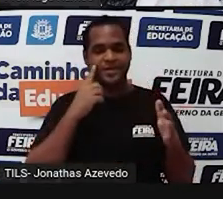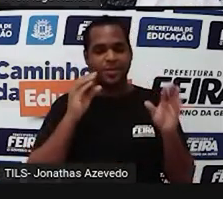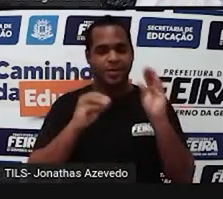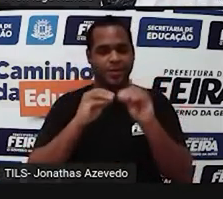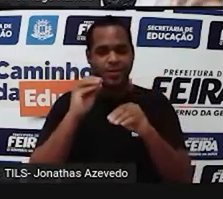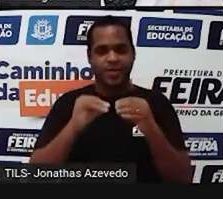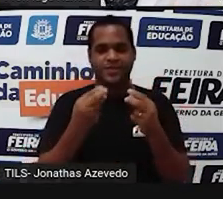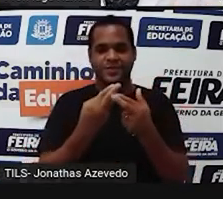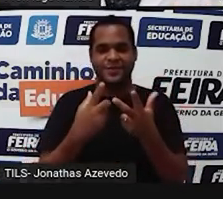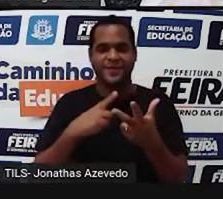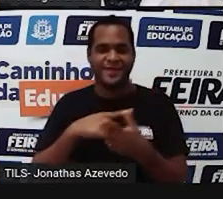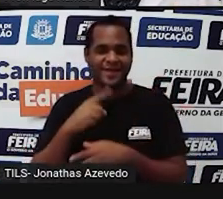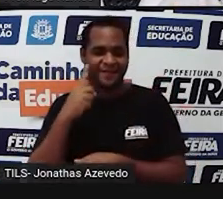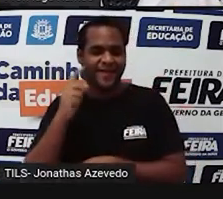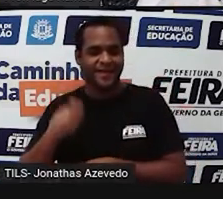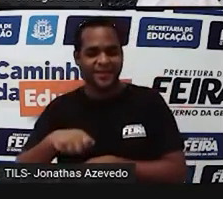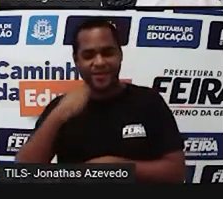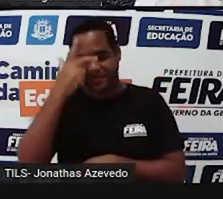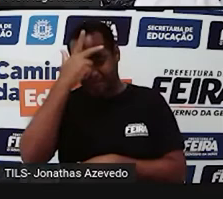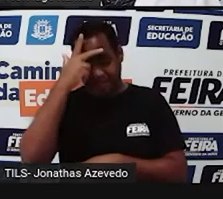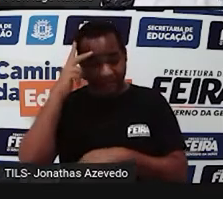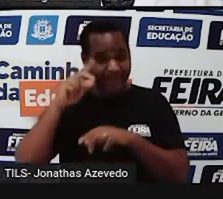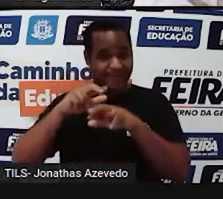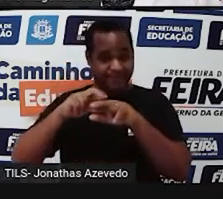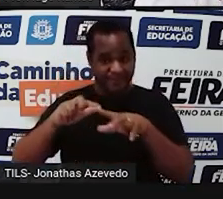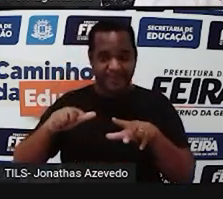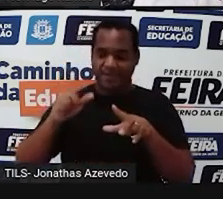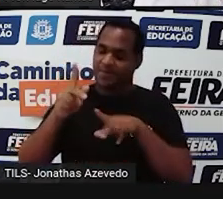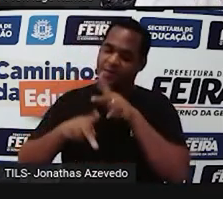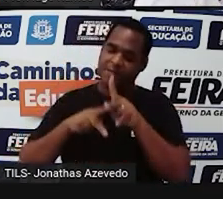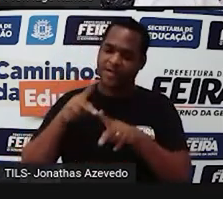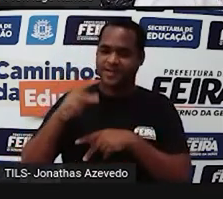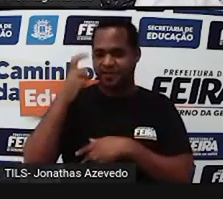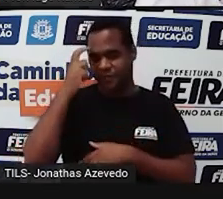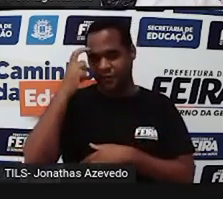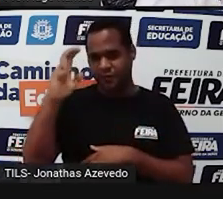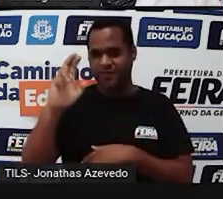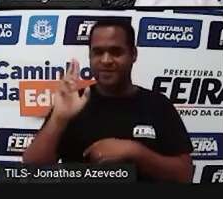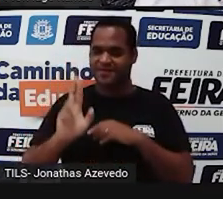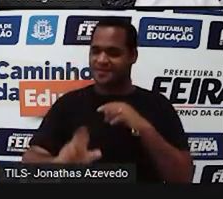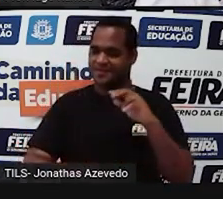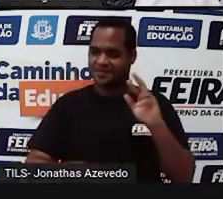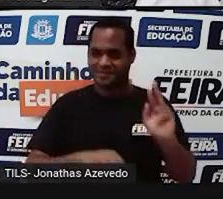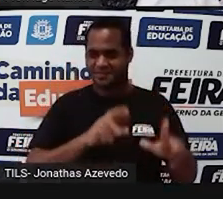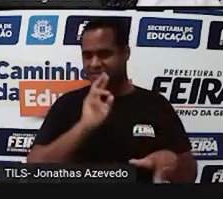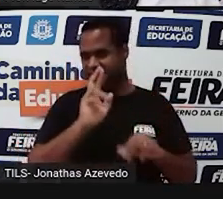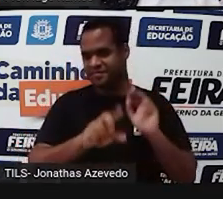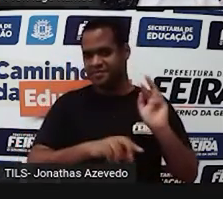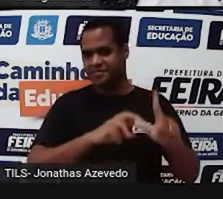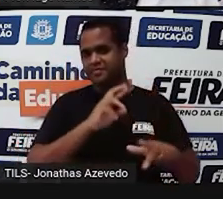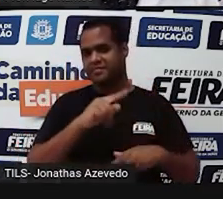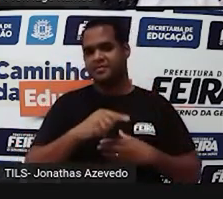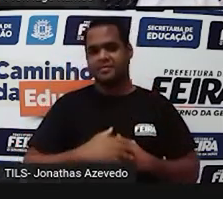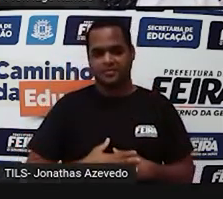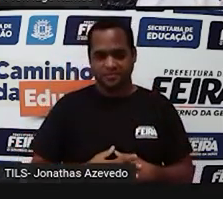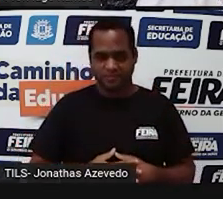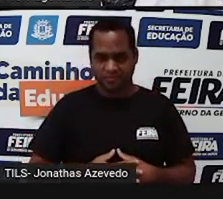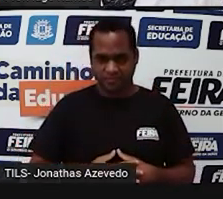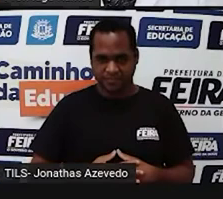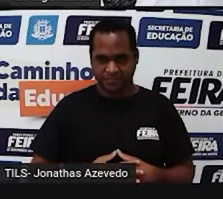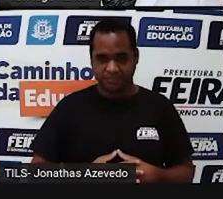de vários povos, né? E povos de culturas diferentes. Pois é, né?